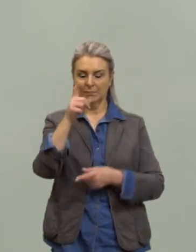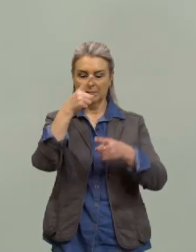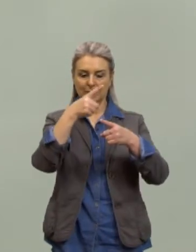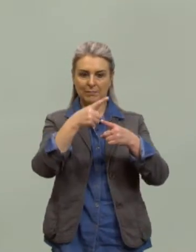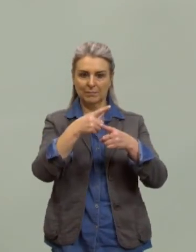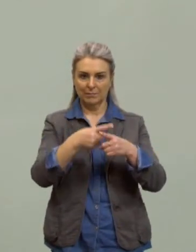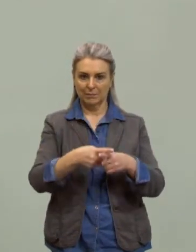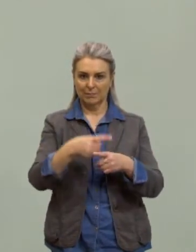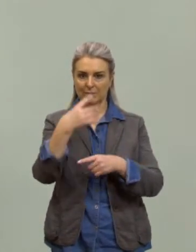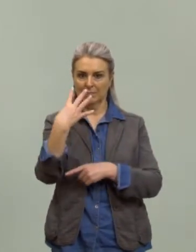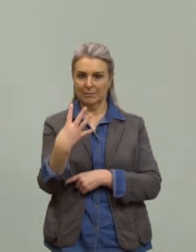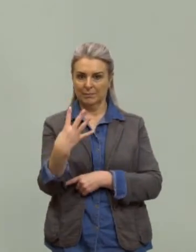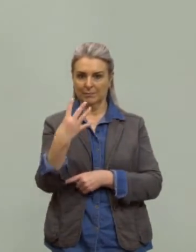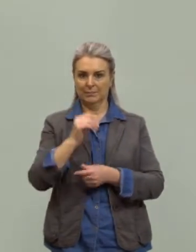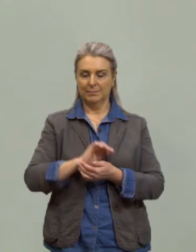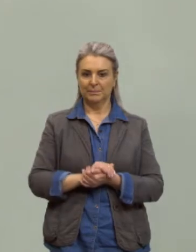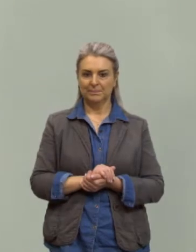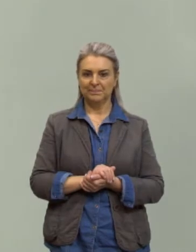vamos adiante